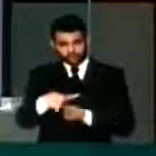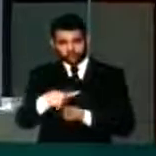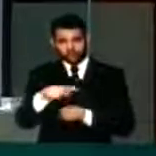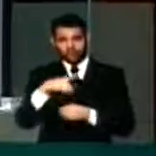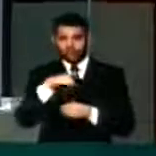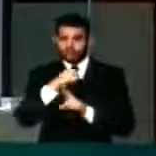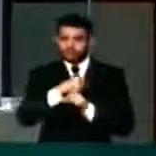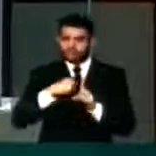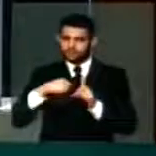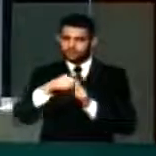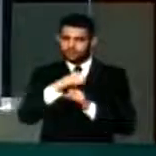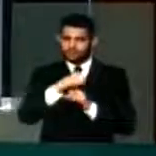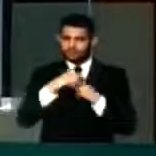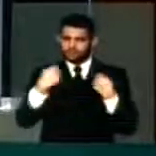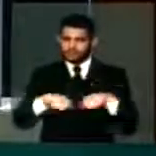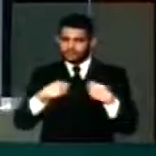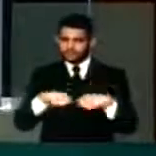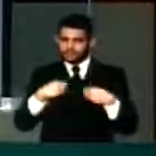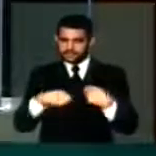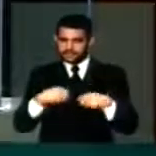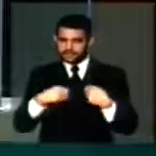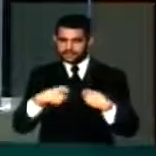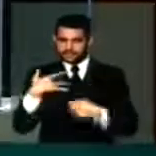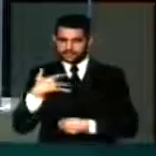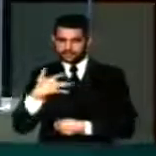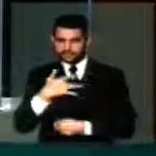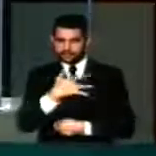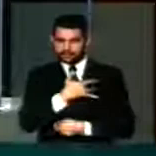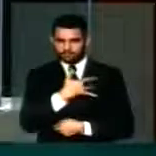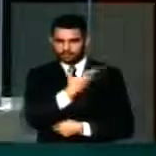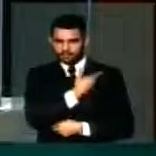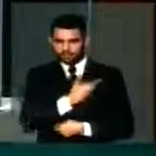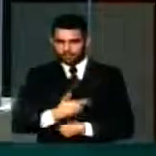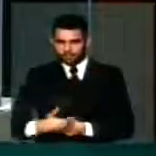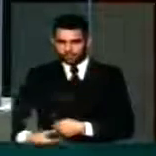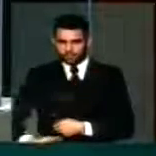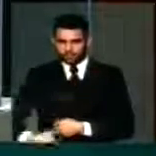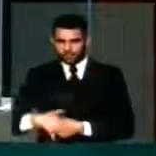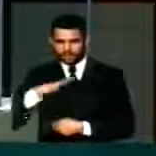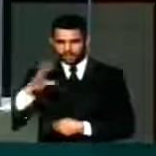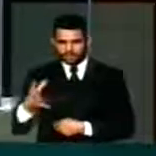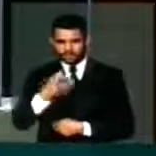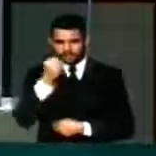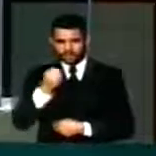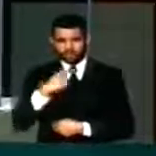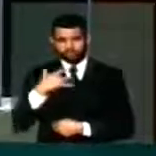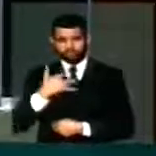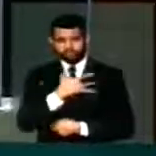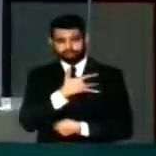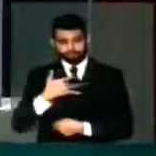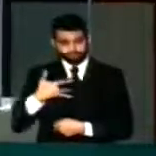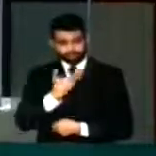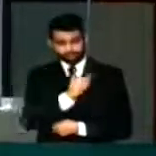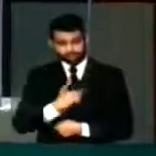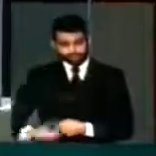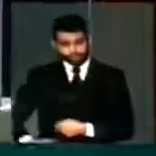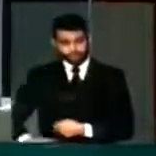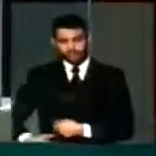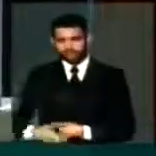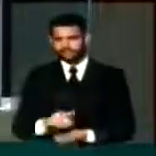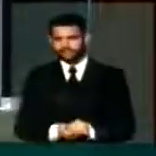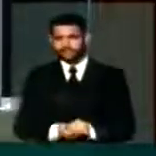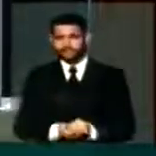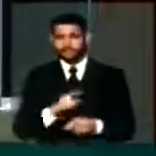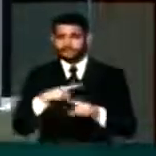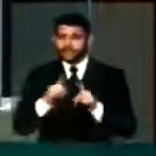com a sociedade que está precisando de saúde pública. Resgatar o sistema público único de saúde,